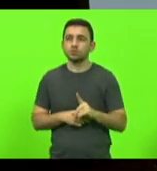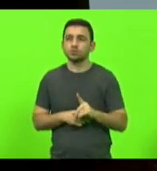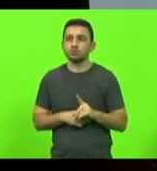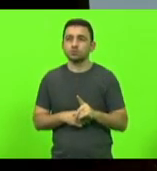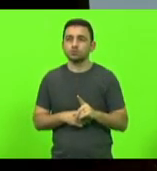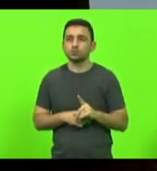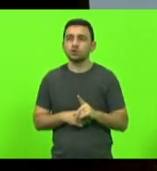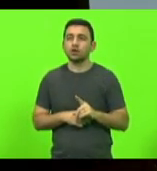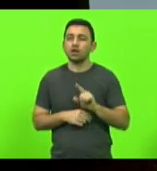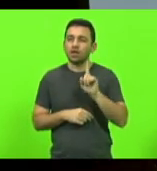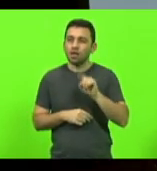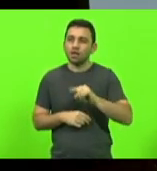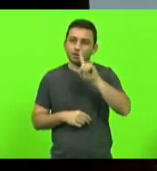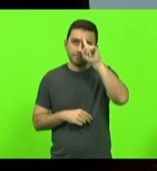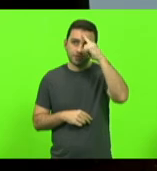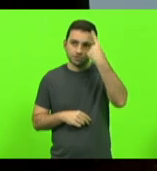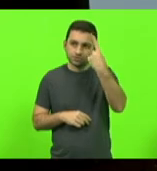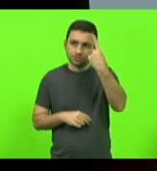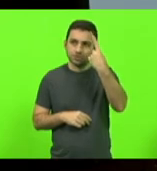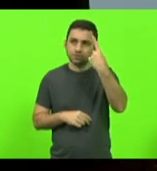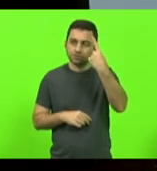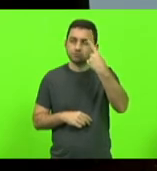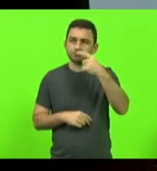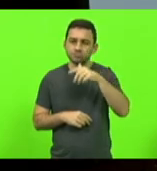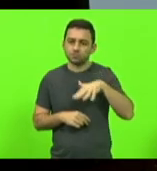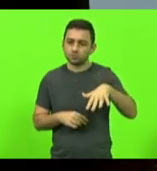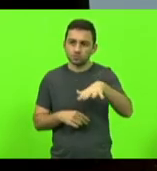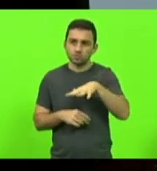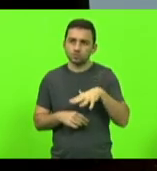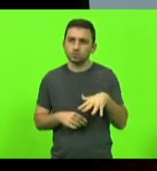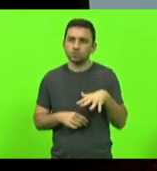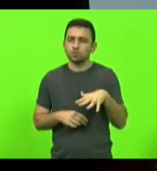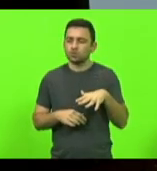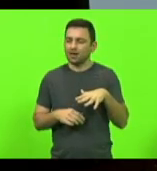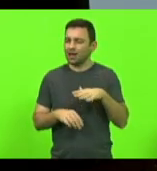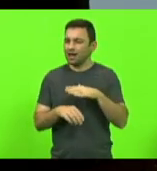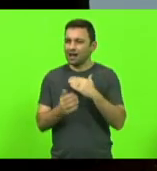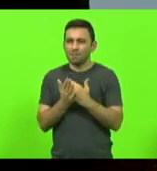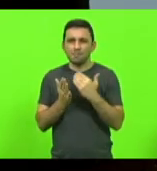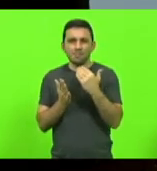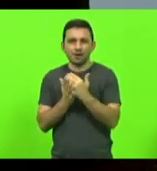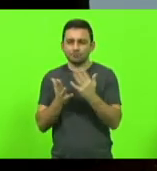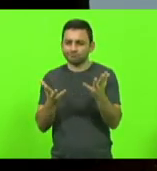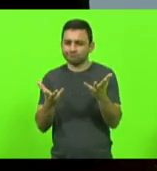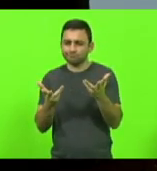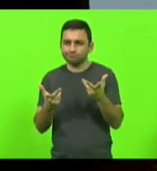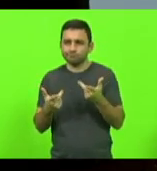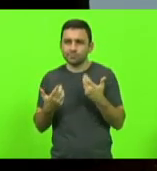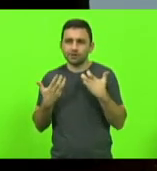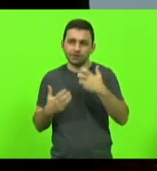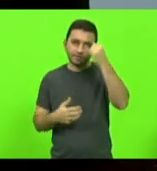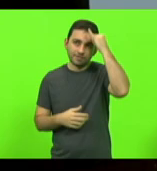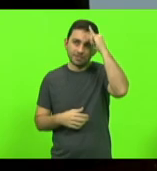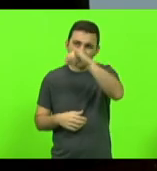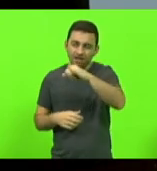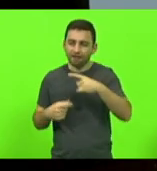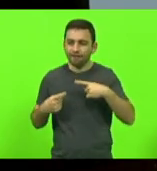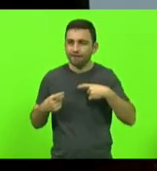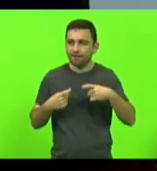a invenção humana mais eficiente para evitar a guerra